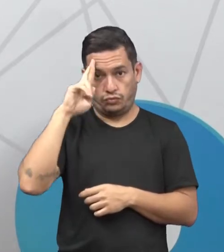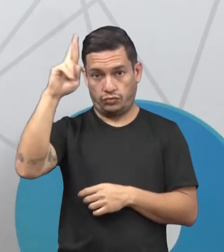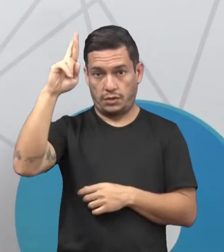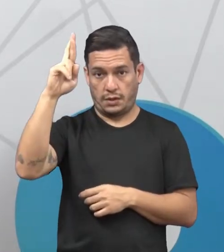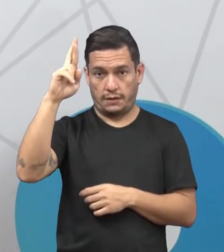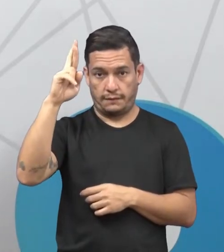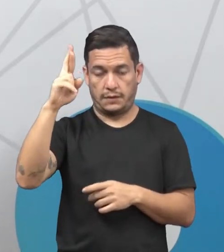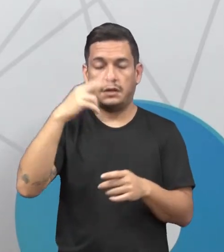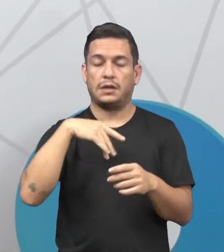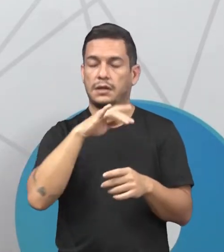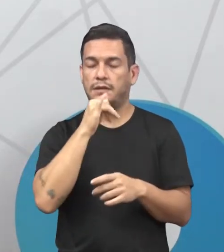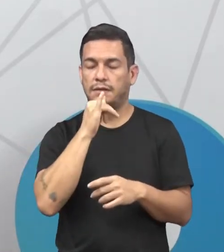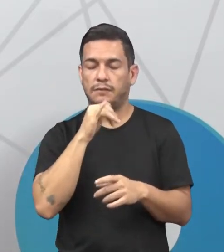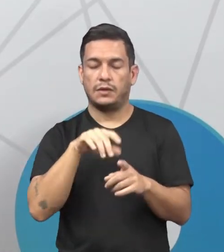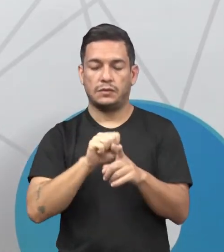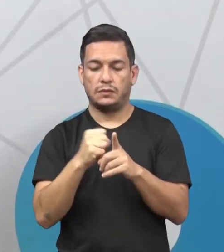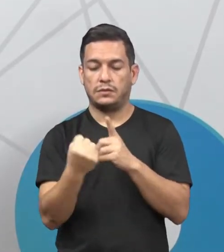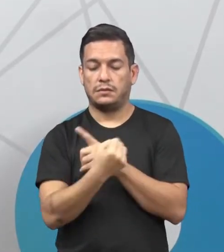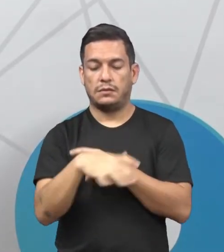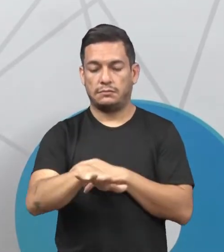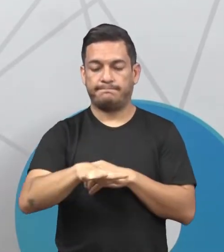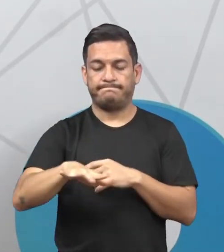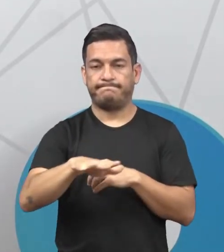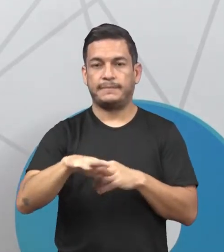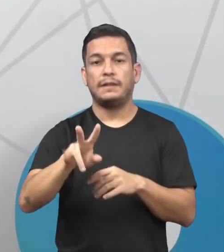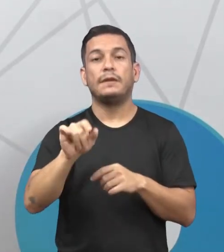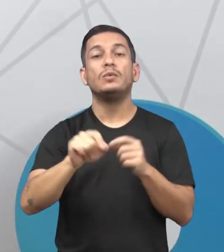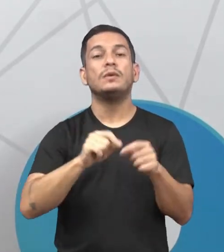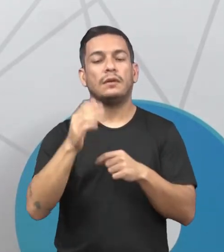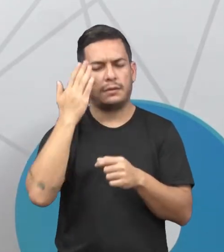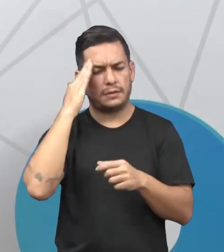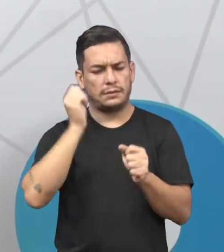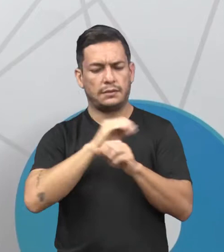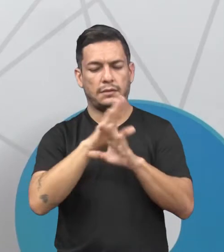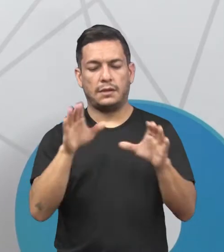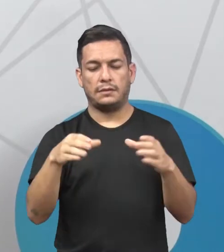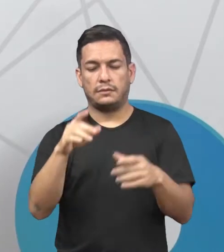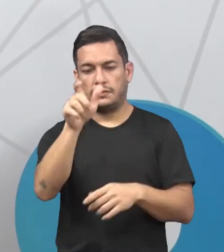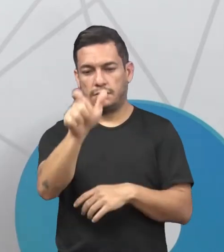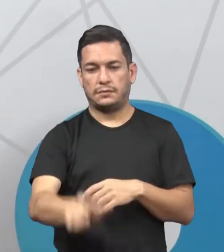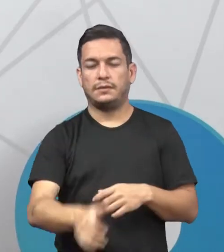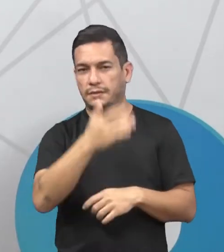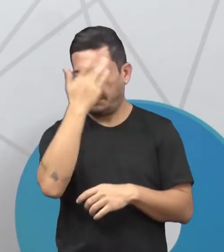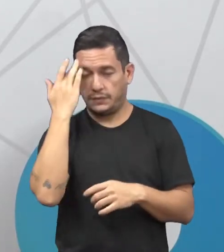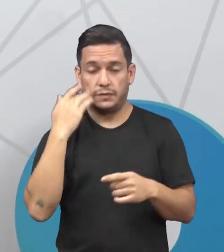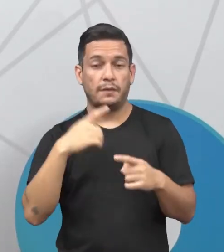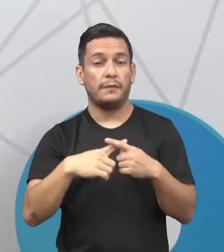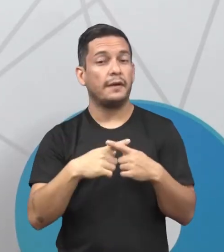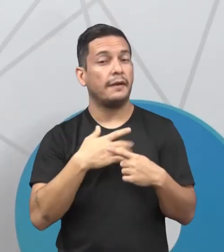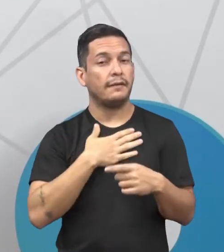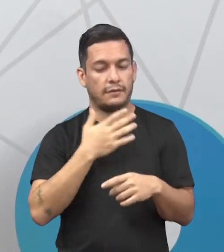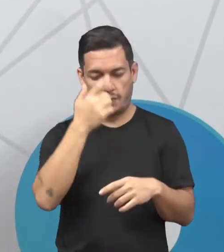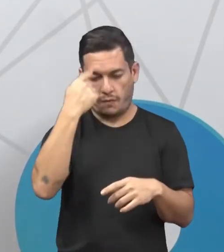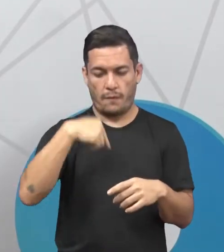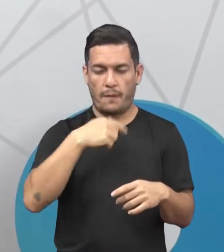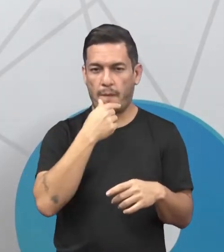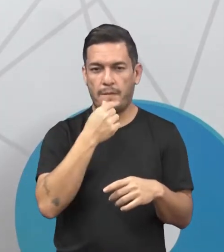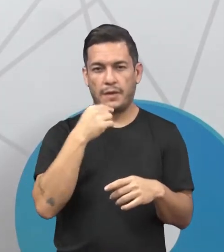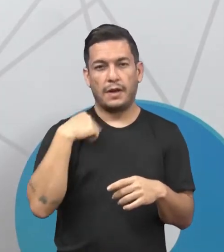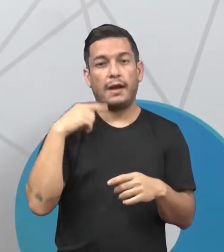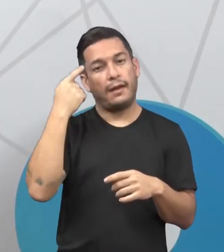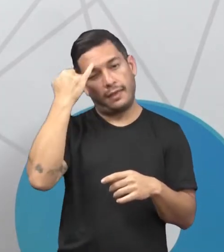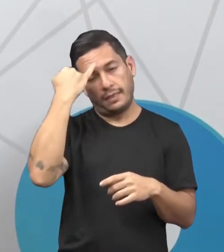geral, a sociedade, e daí é que ele vai compreender o indivíduo. Porque para o Durkheim, a ideia de